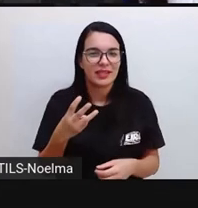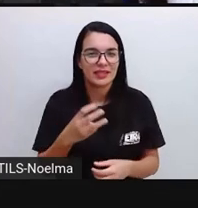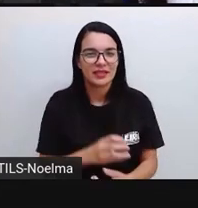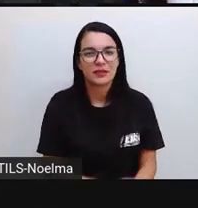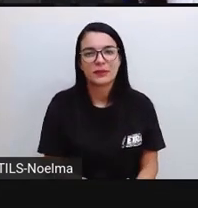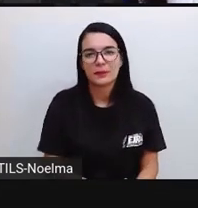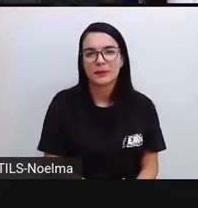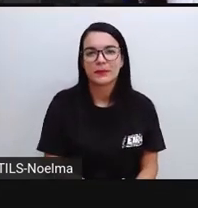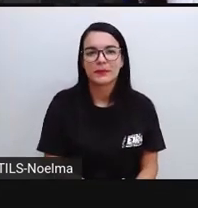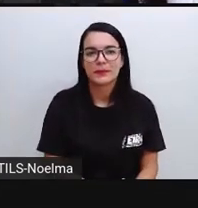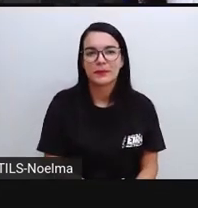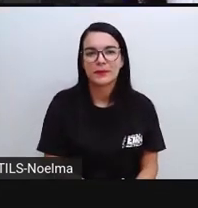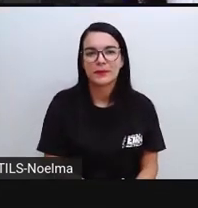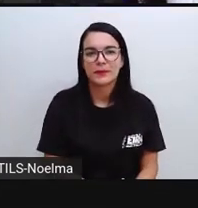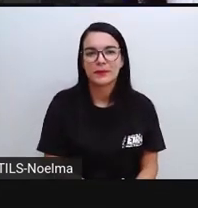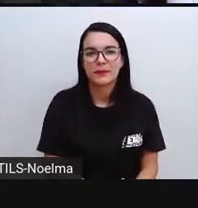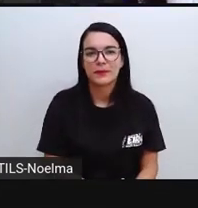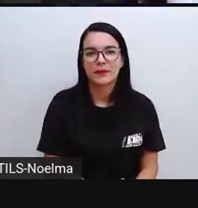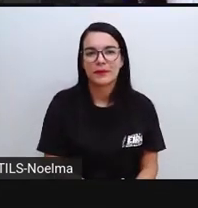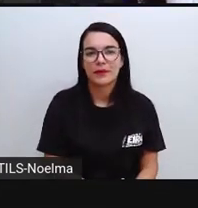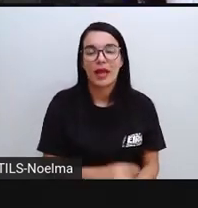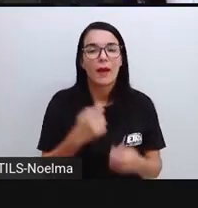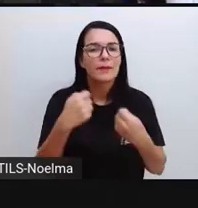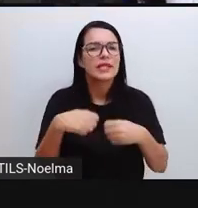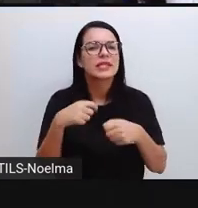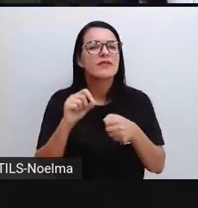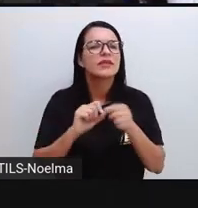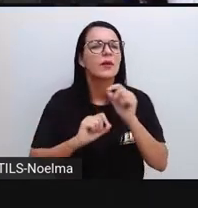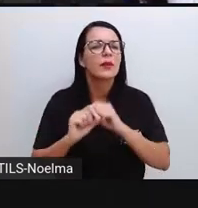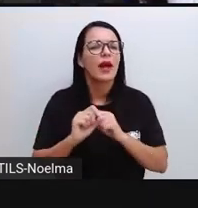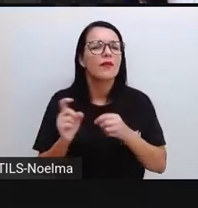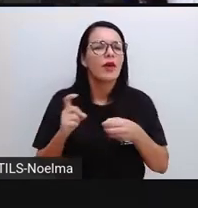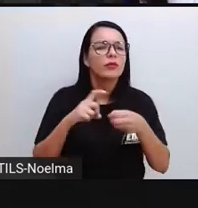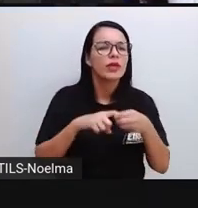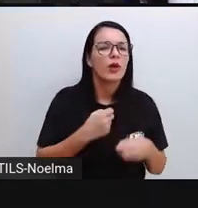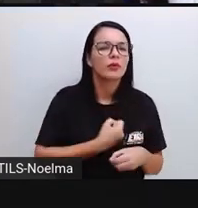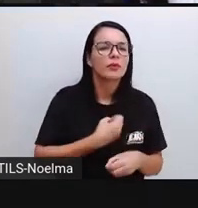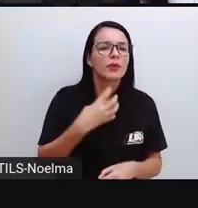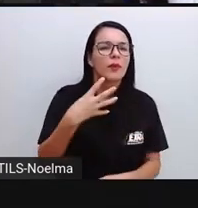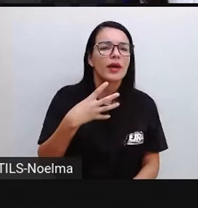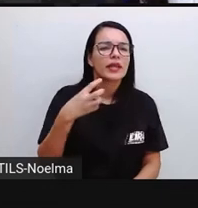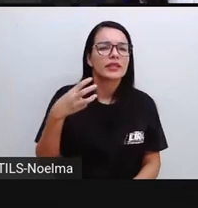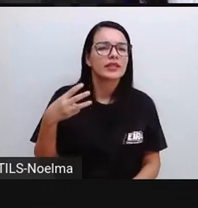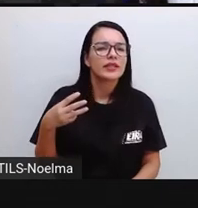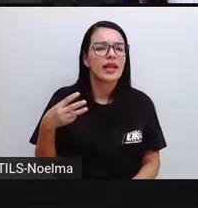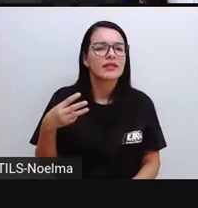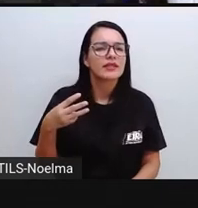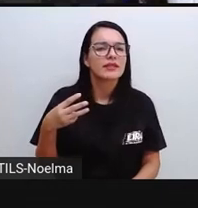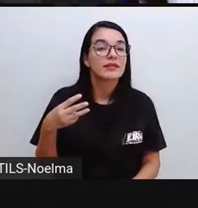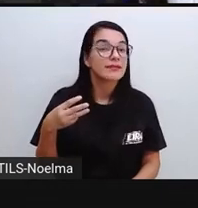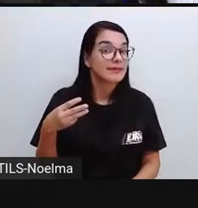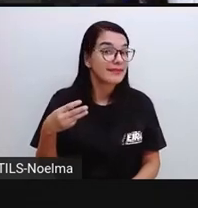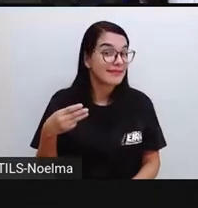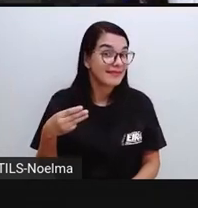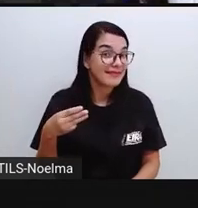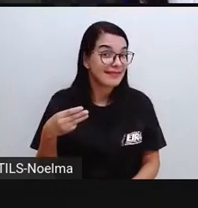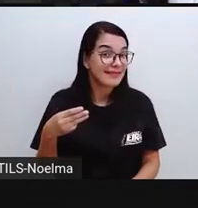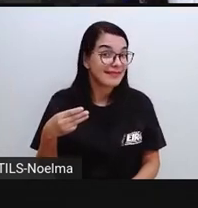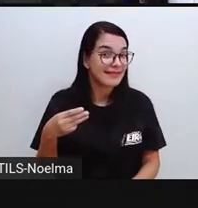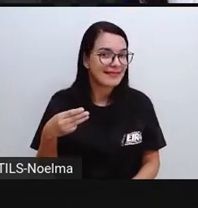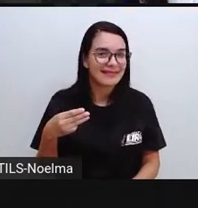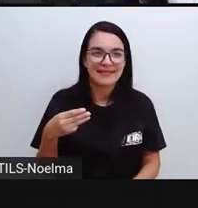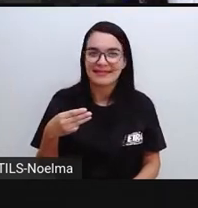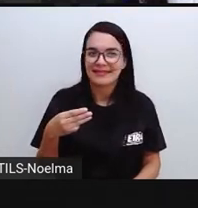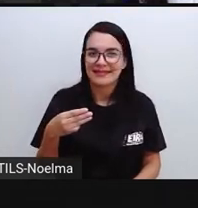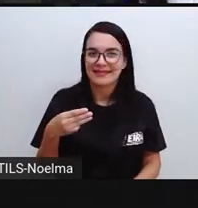Então vamos fazer voltar o 43. O é preciso a gente fazer para que a gente faça voltar aí o numeral